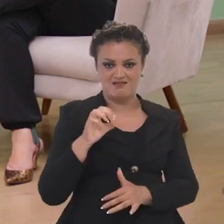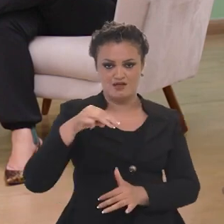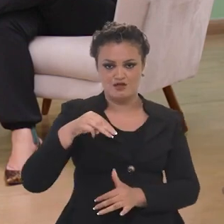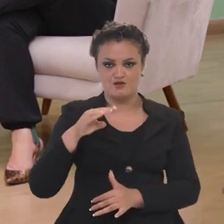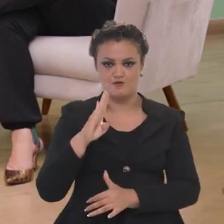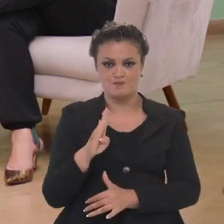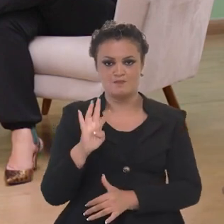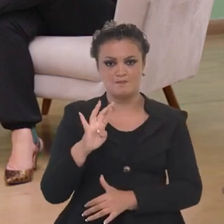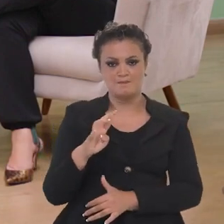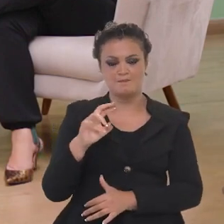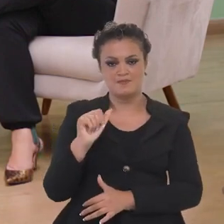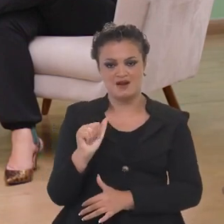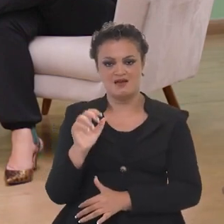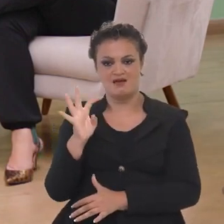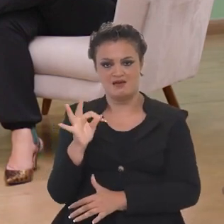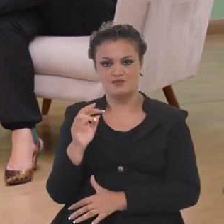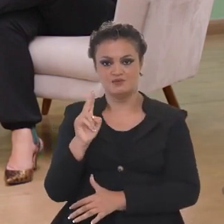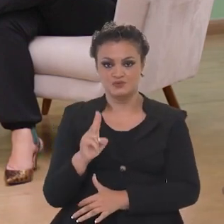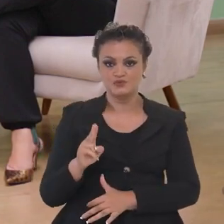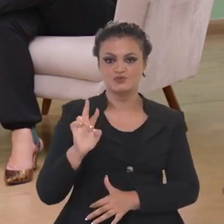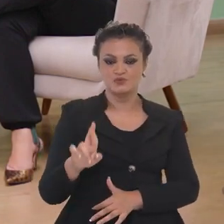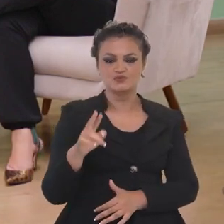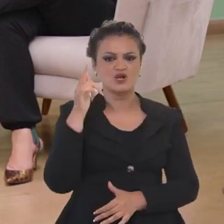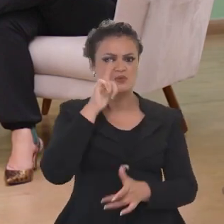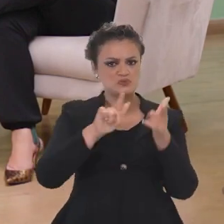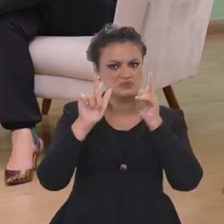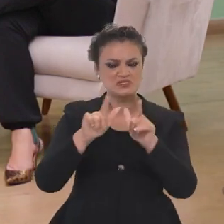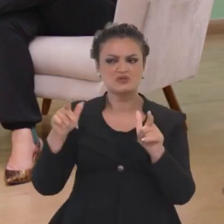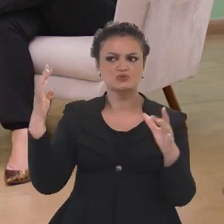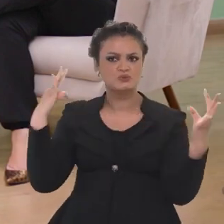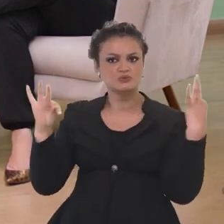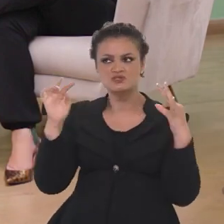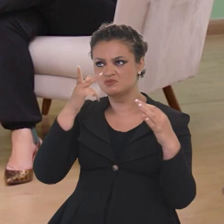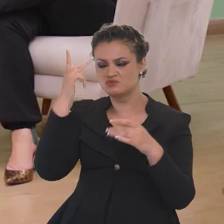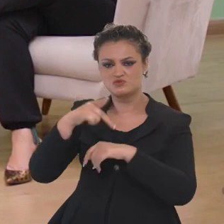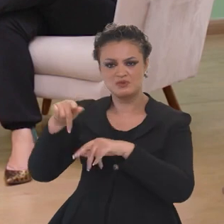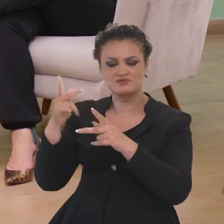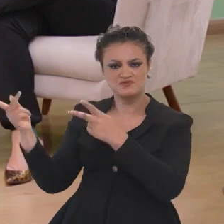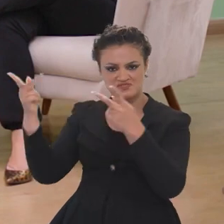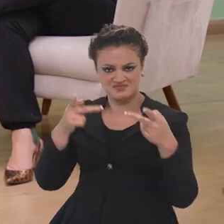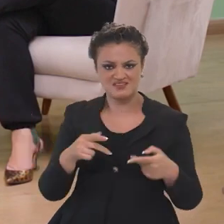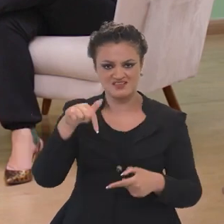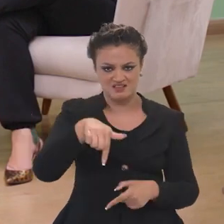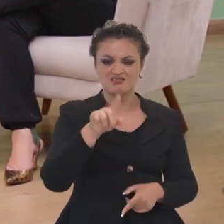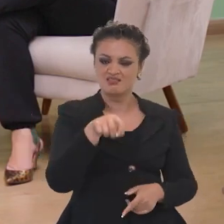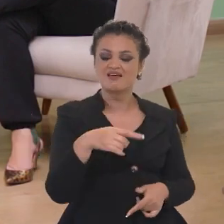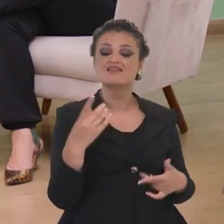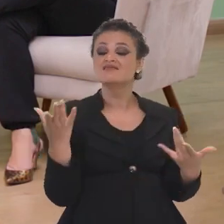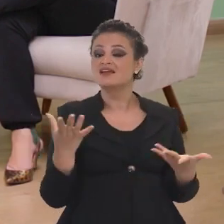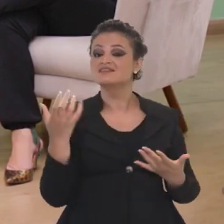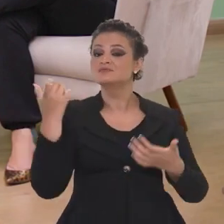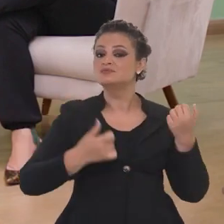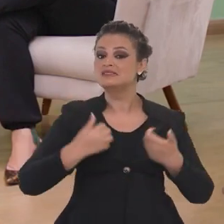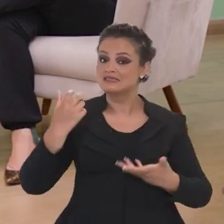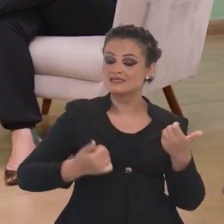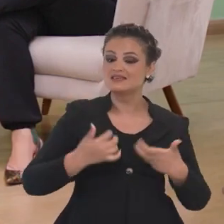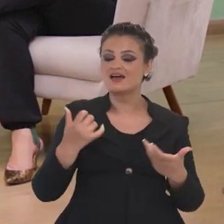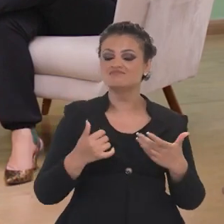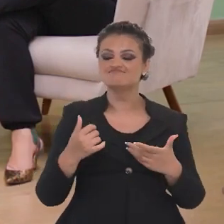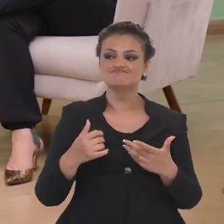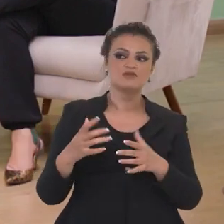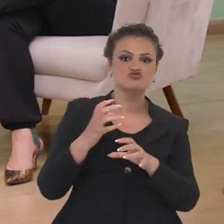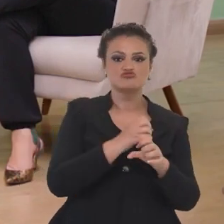a Embratur já está colhendo números interessantes em relação a turistas estrangeiros aqui no país. Eu queria que o senhor começasse a nossa